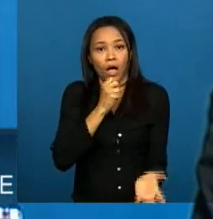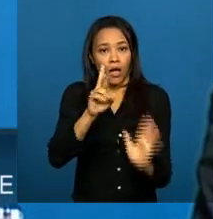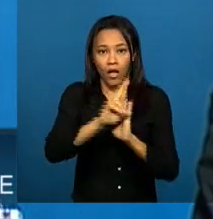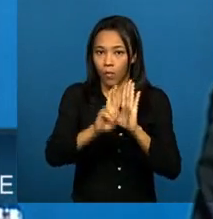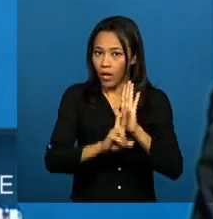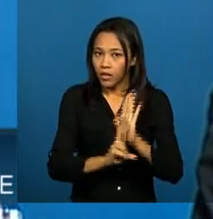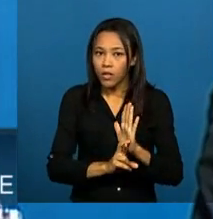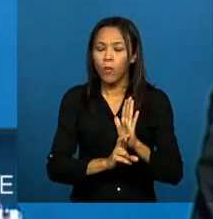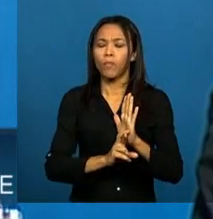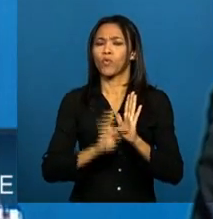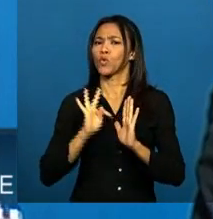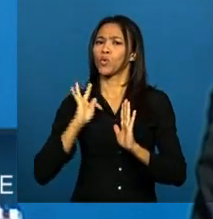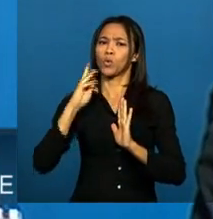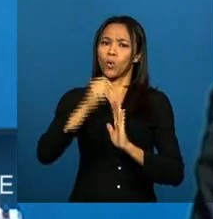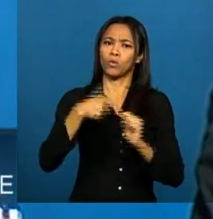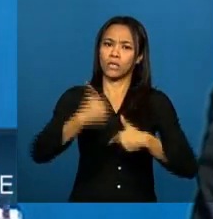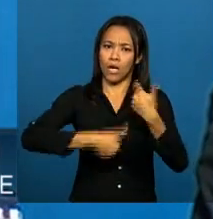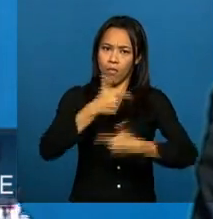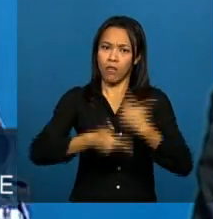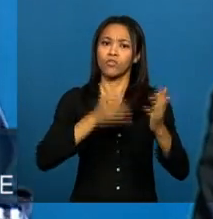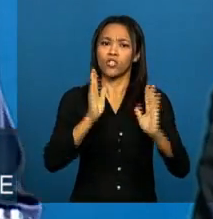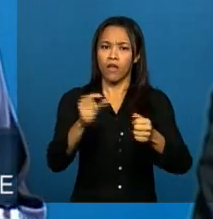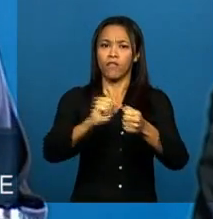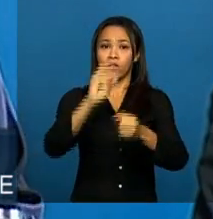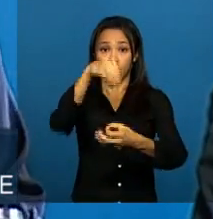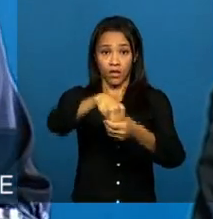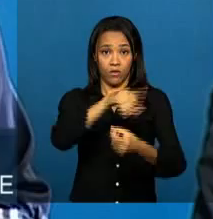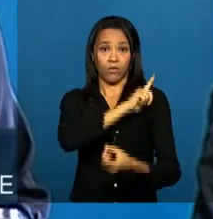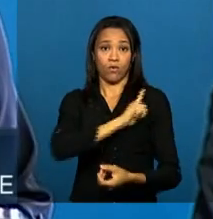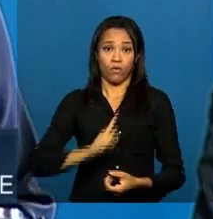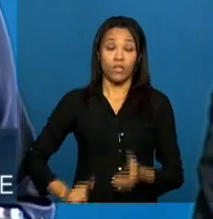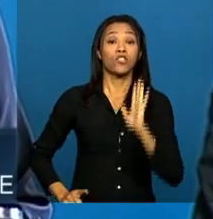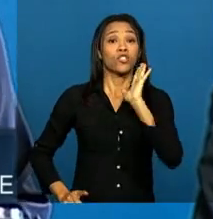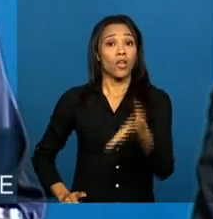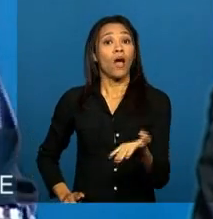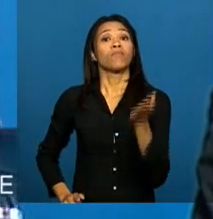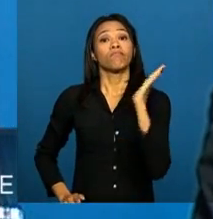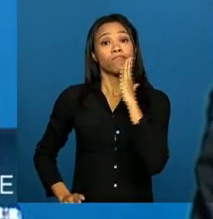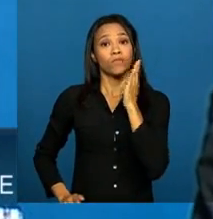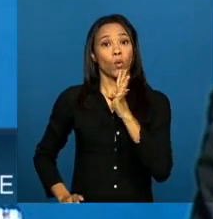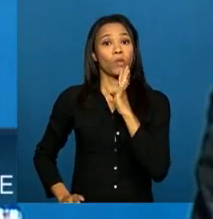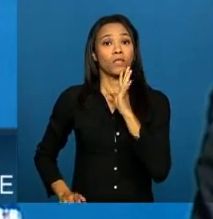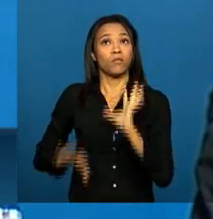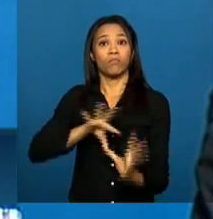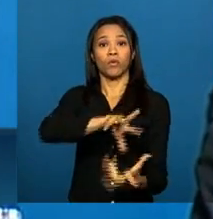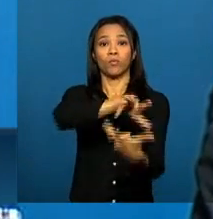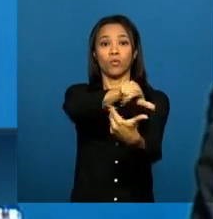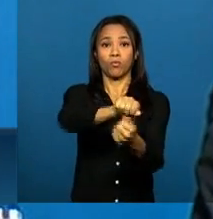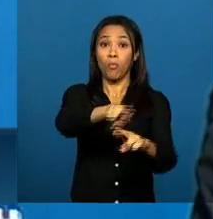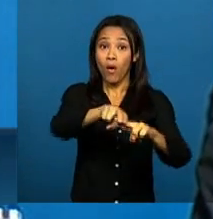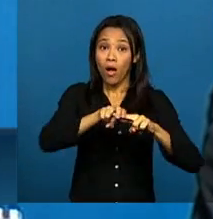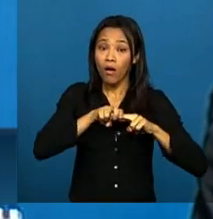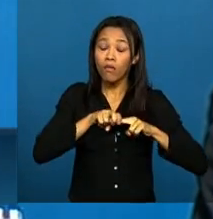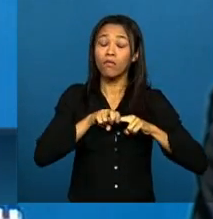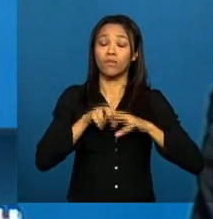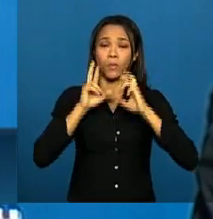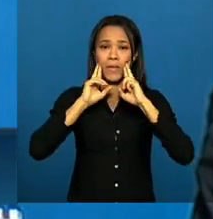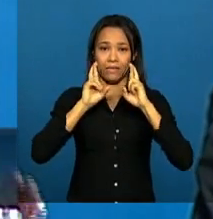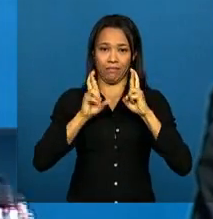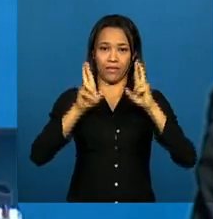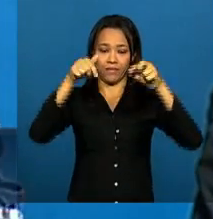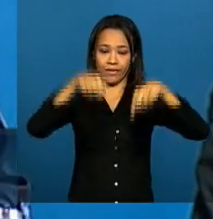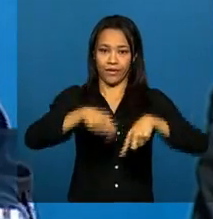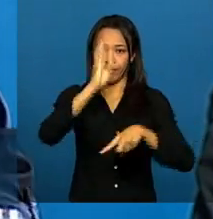todo o trabalho que já é feito no âmbito do governo já é reconhecido, inclusive internacionalmente, por conta do respeito que se tem no